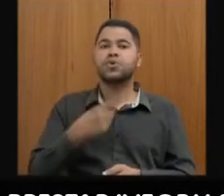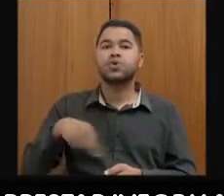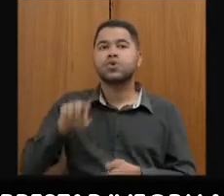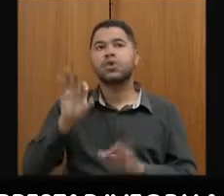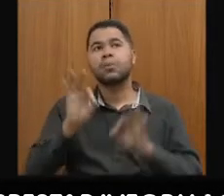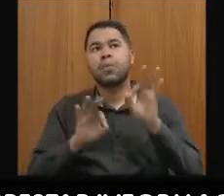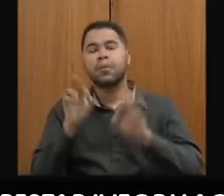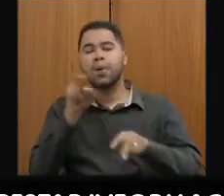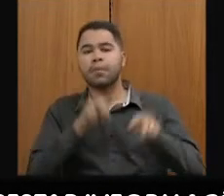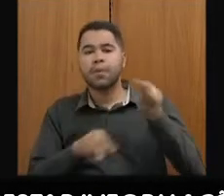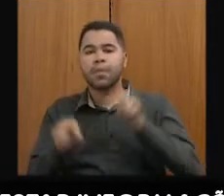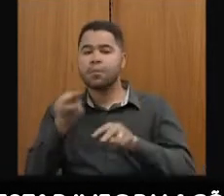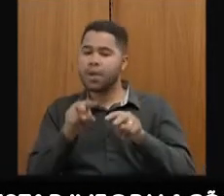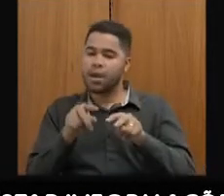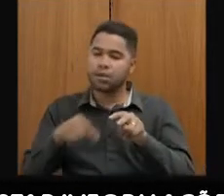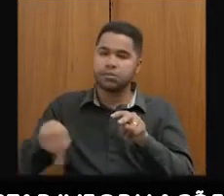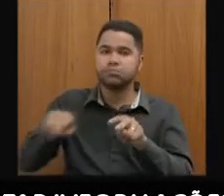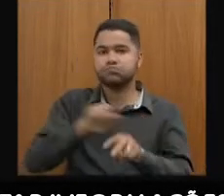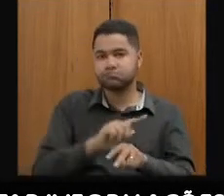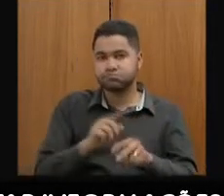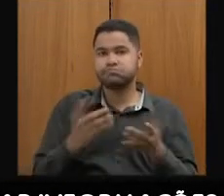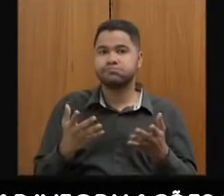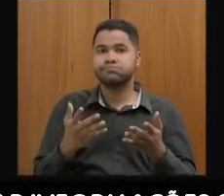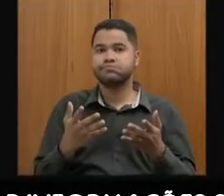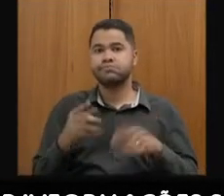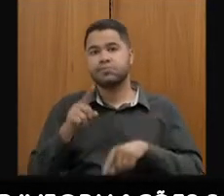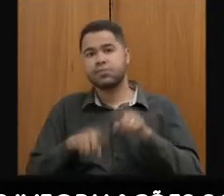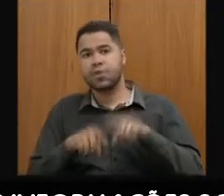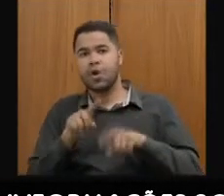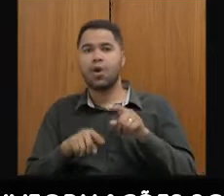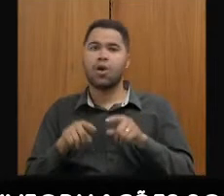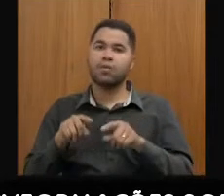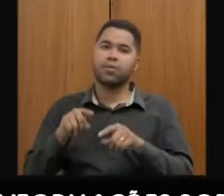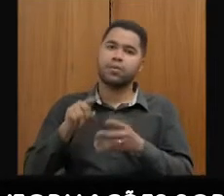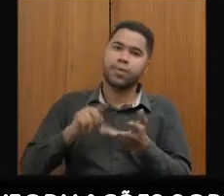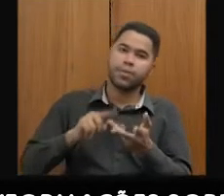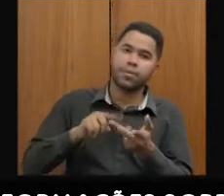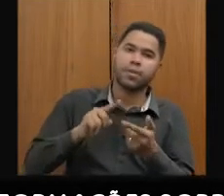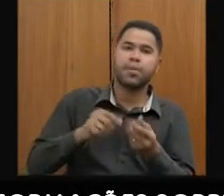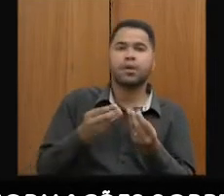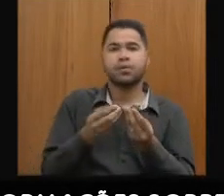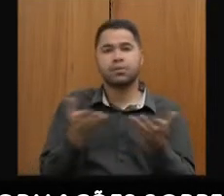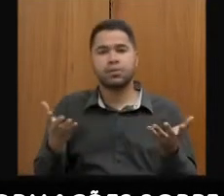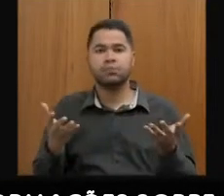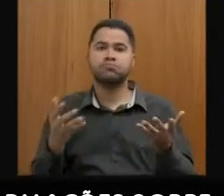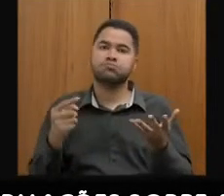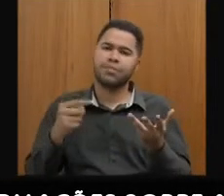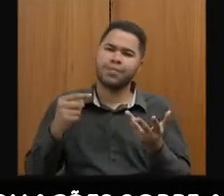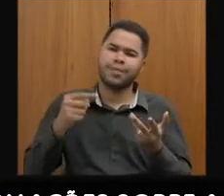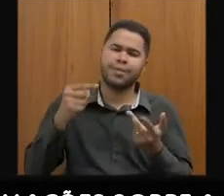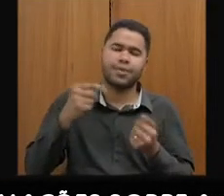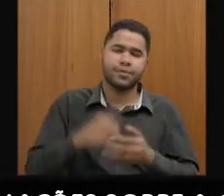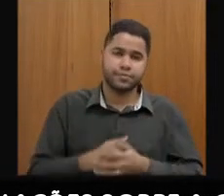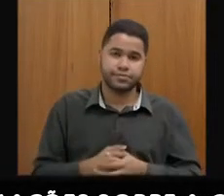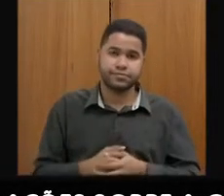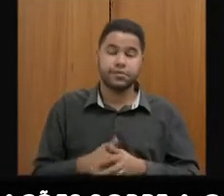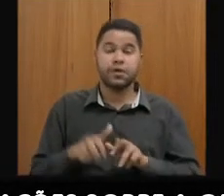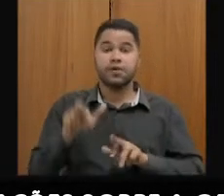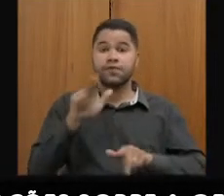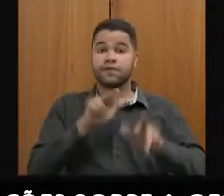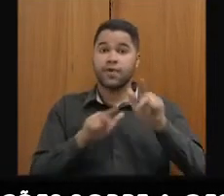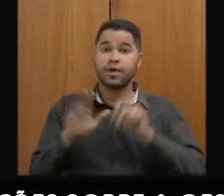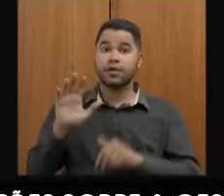revisão, setores analisados, revisão de imóveis, artefatos, prestadores de serviço de comunicação na medida, enfim, várias